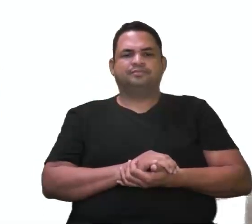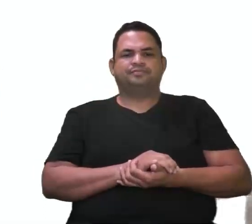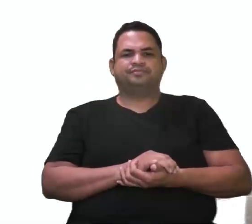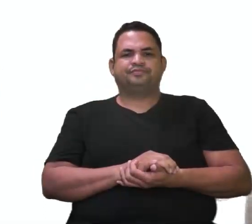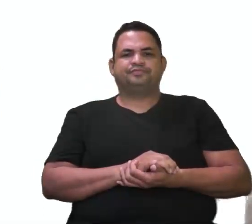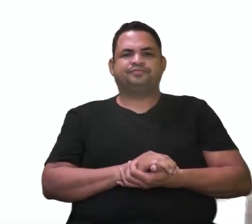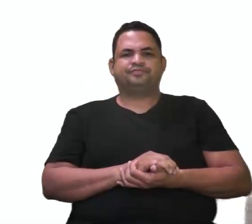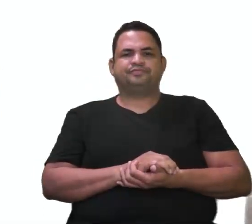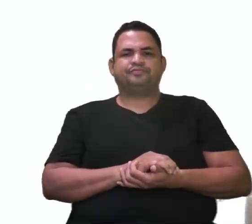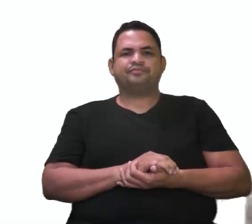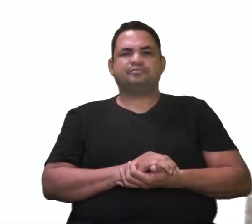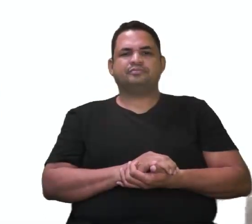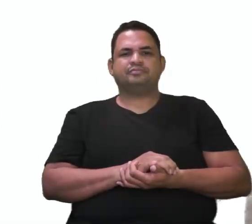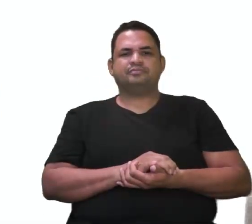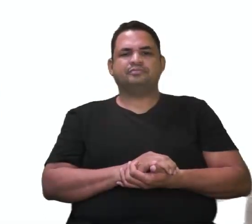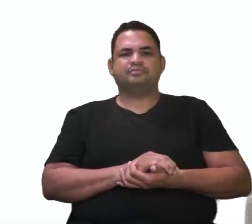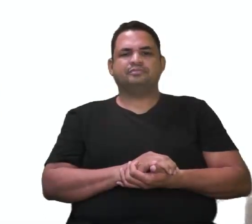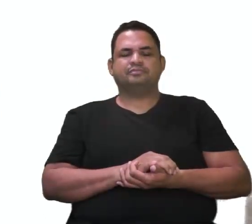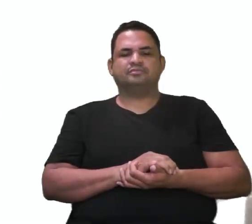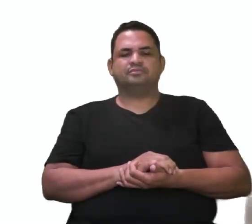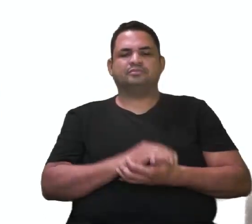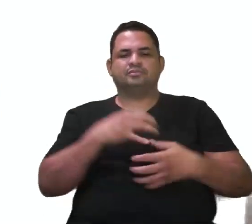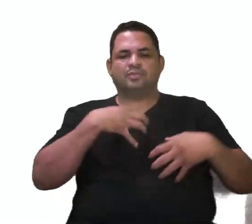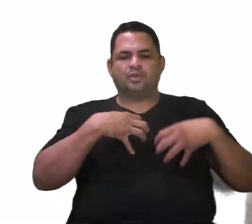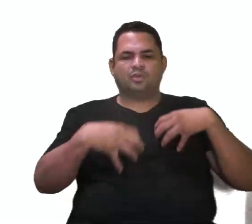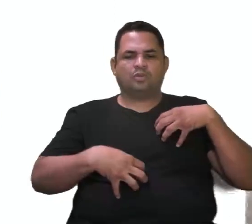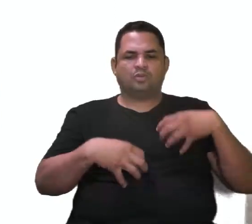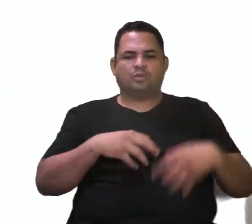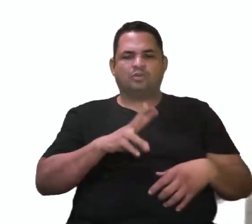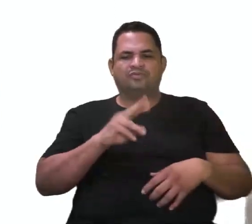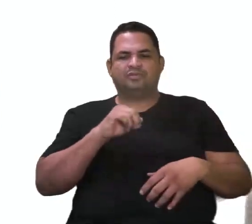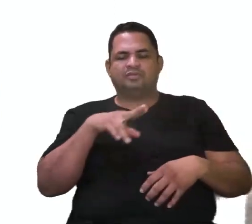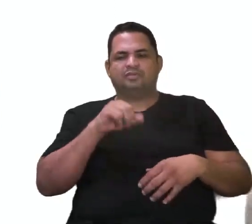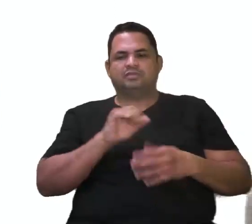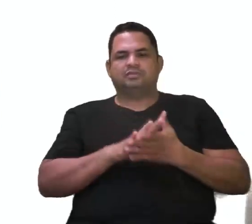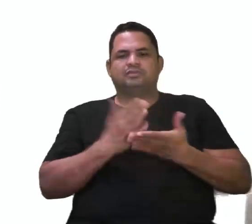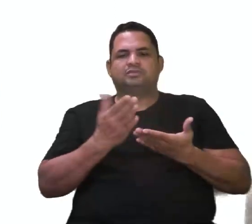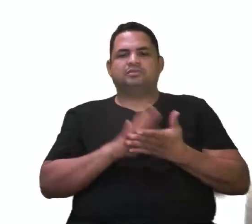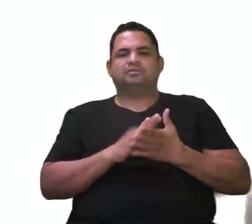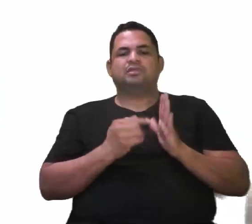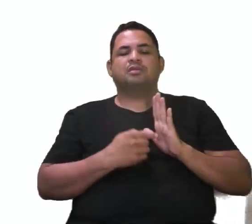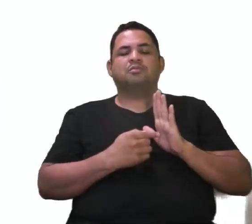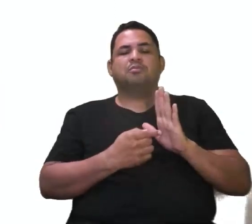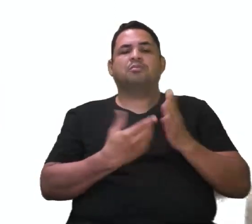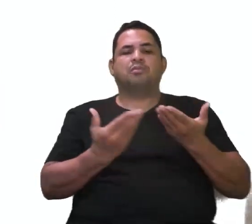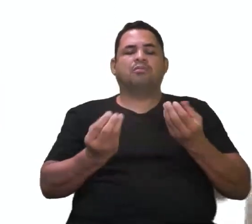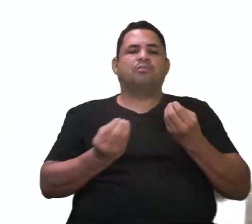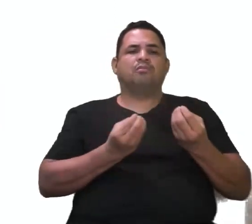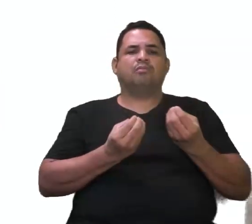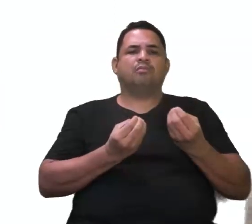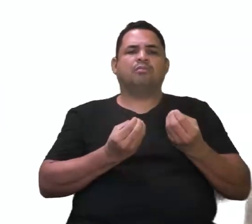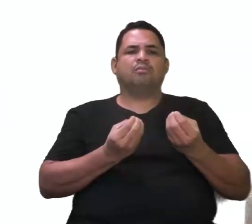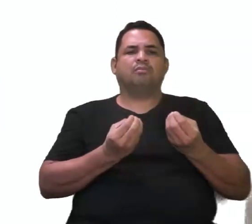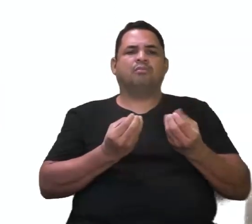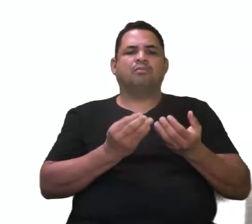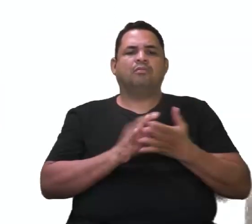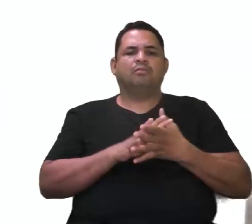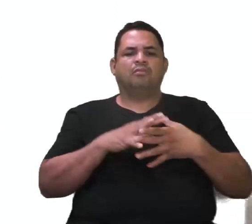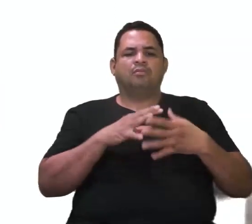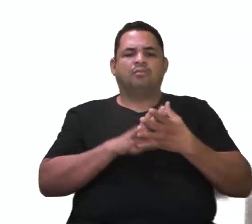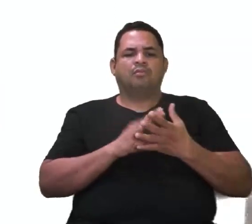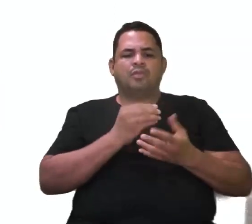Vou para cá. Órgãos vestigiais. São aqueles que dão indício de que esses